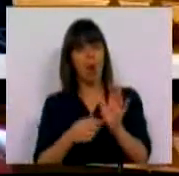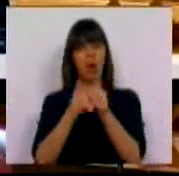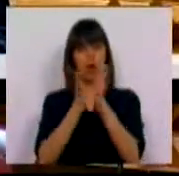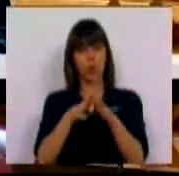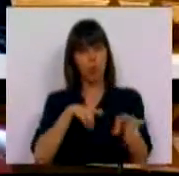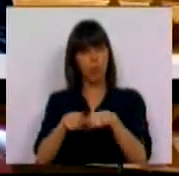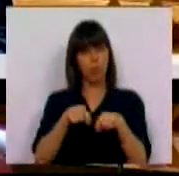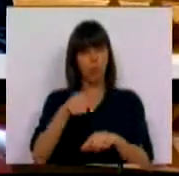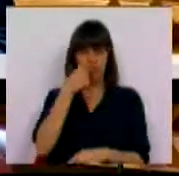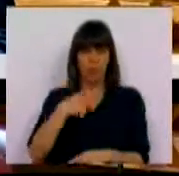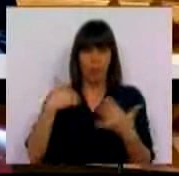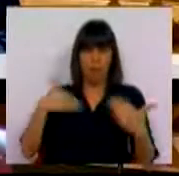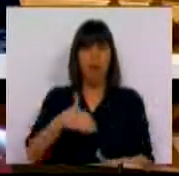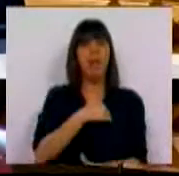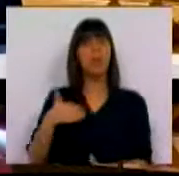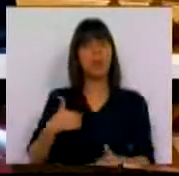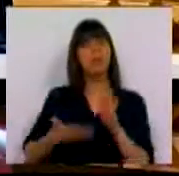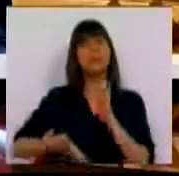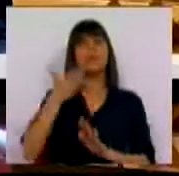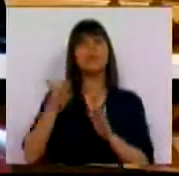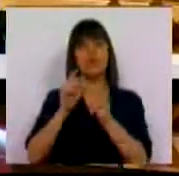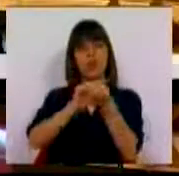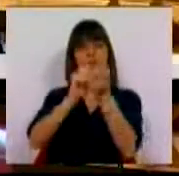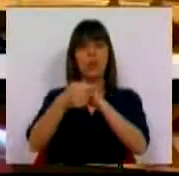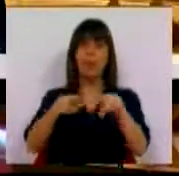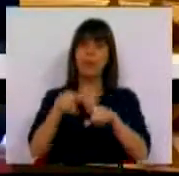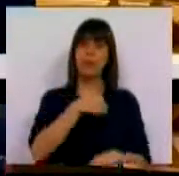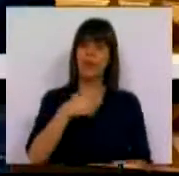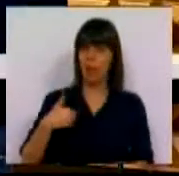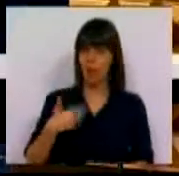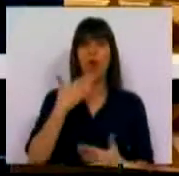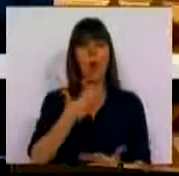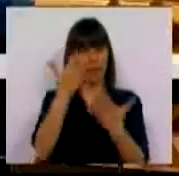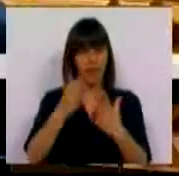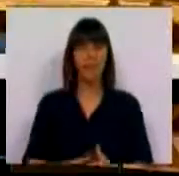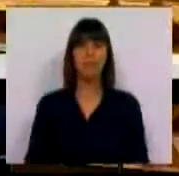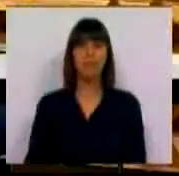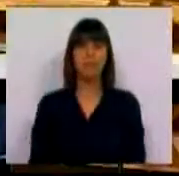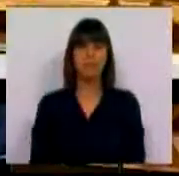esta política errática de saúde e urgentemente mudar a política de saúde. Obrigado.